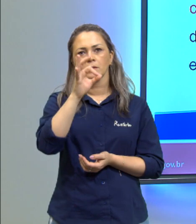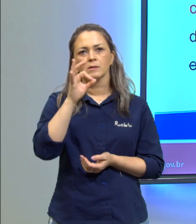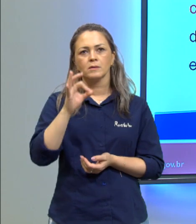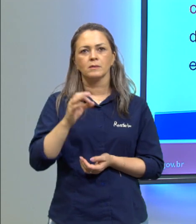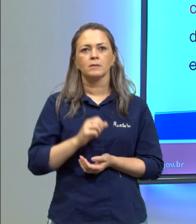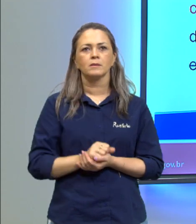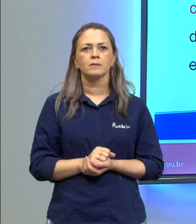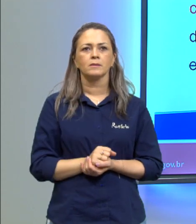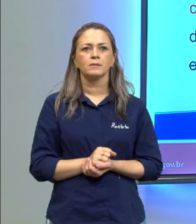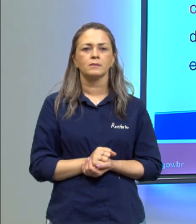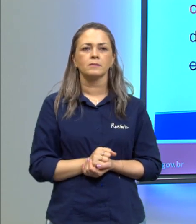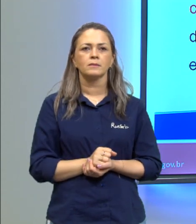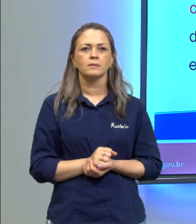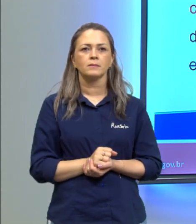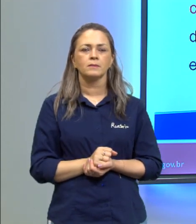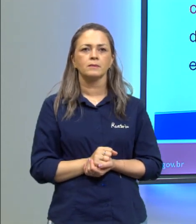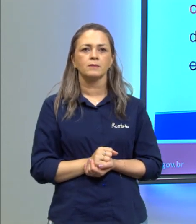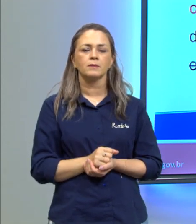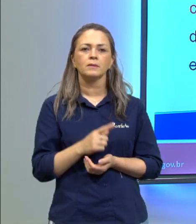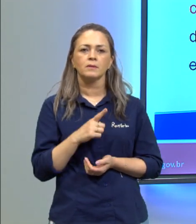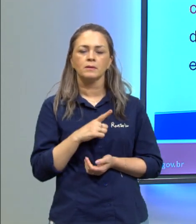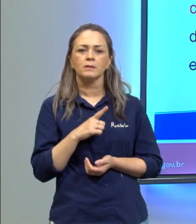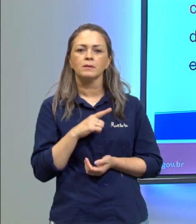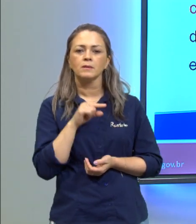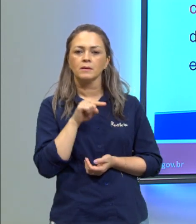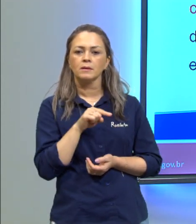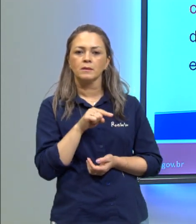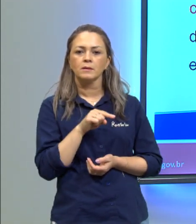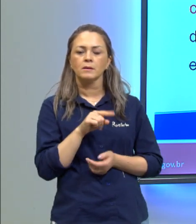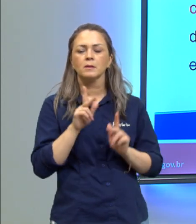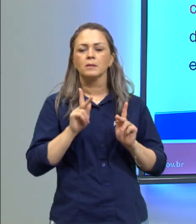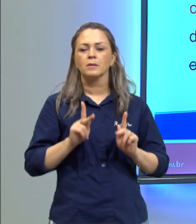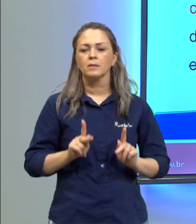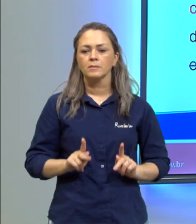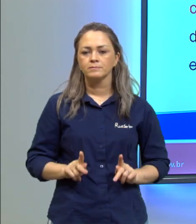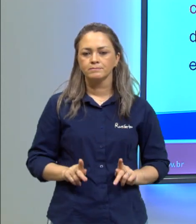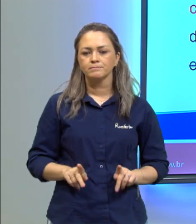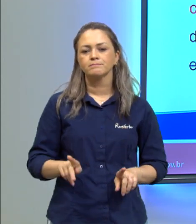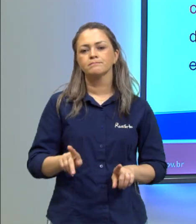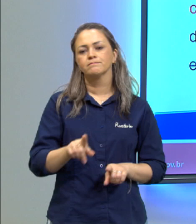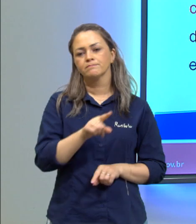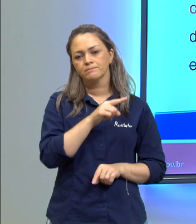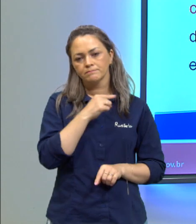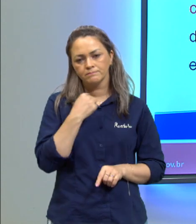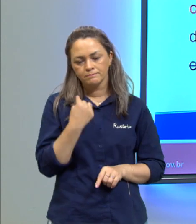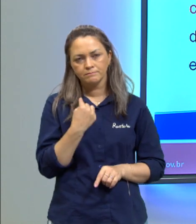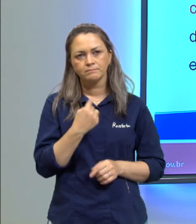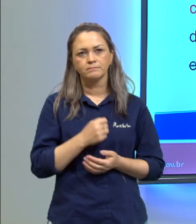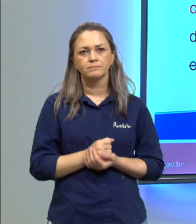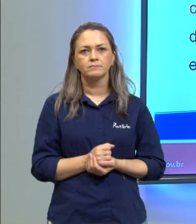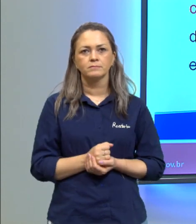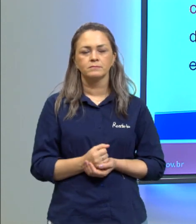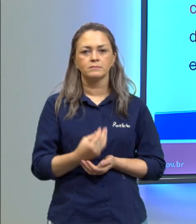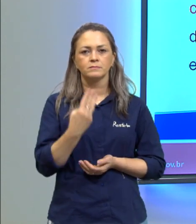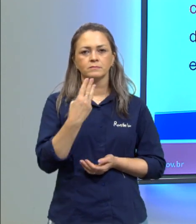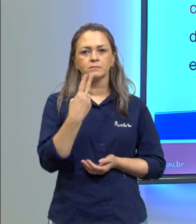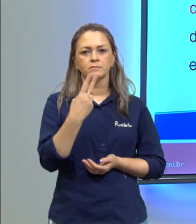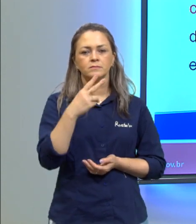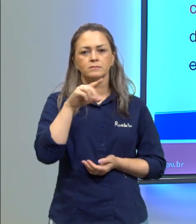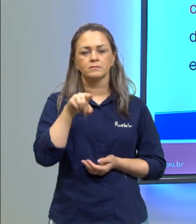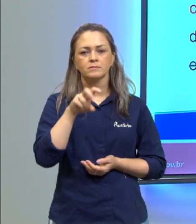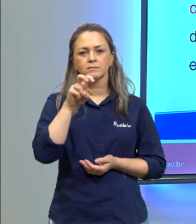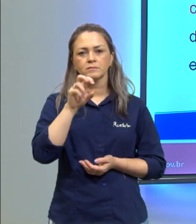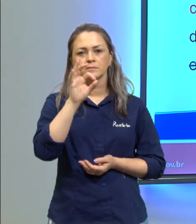aí de chance, né? De que essa pessoa mesmo assim se atrase. 32,5